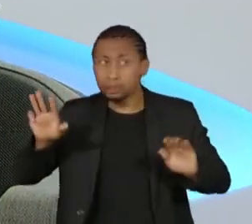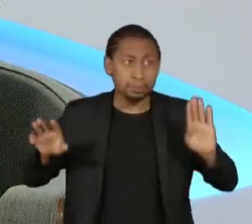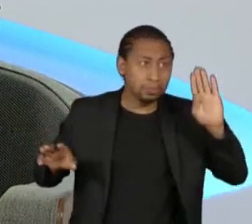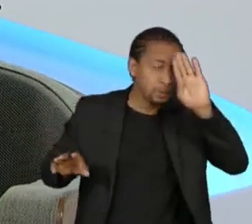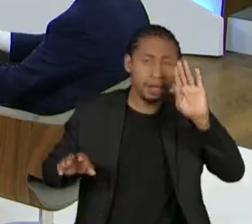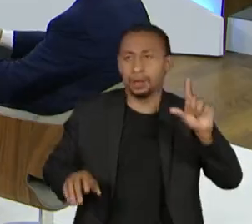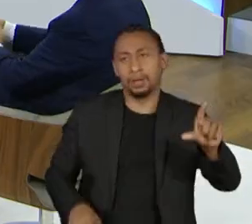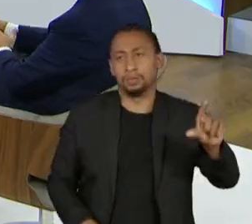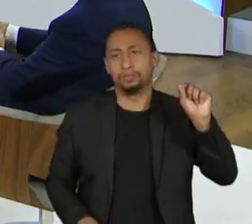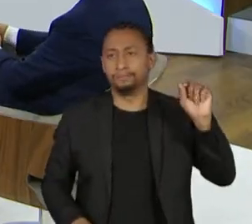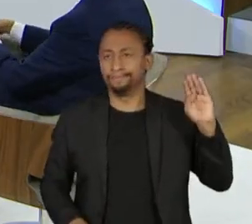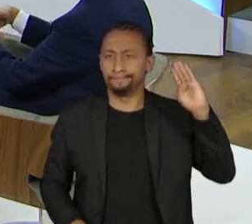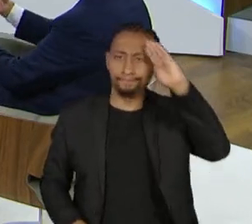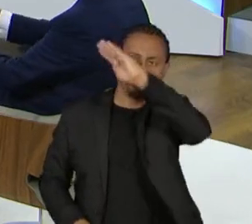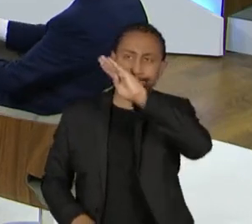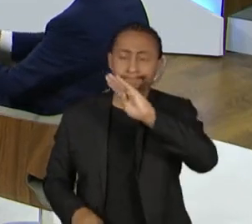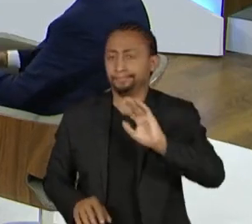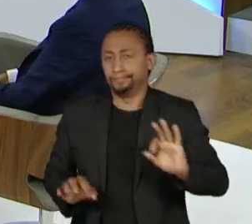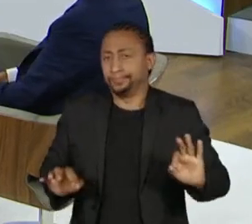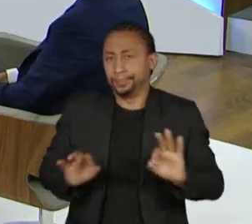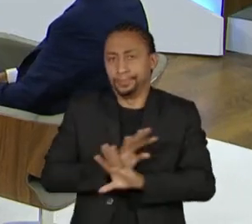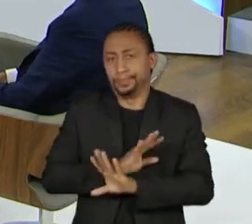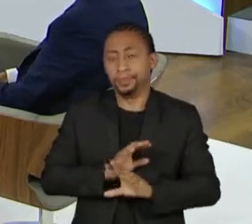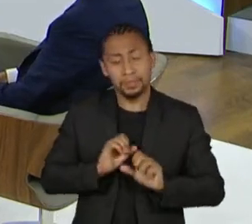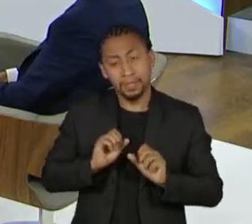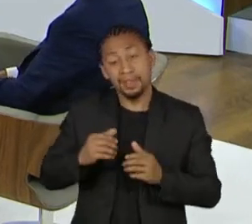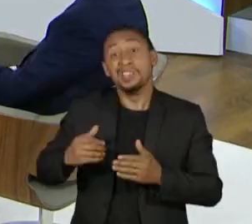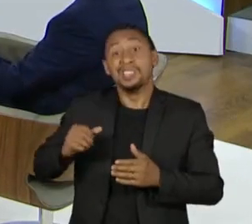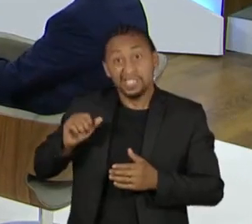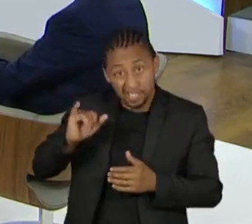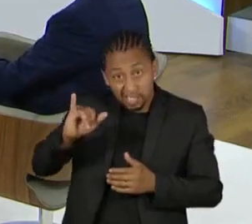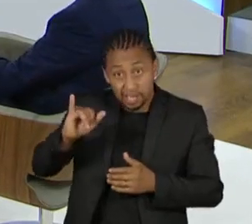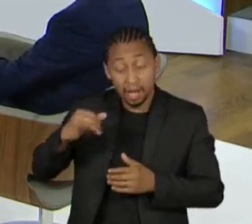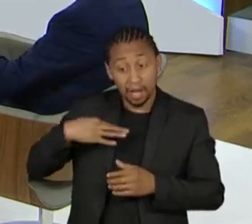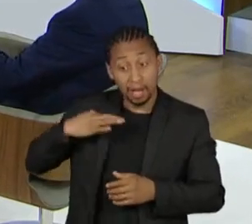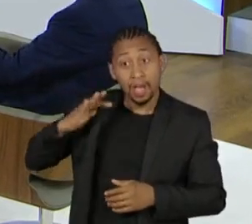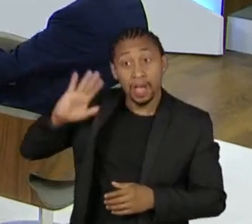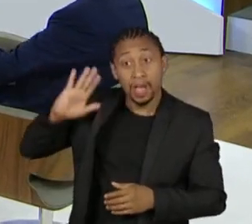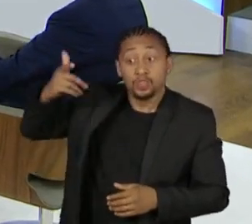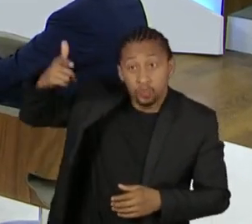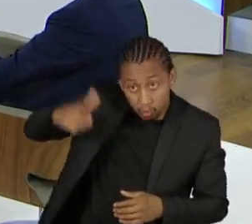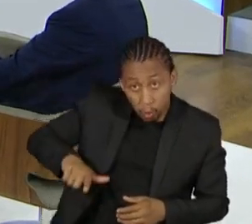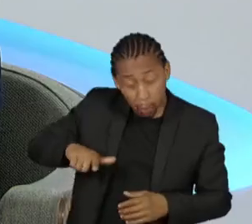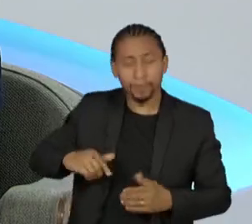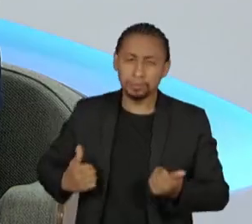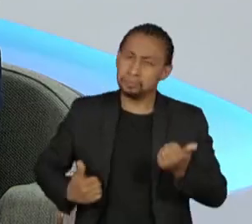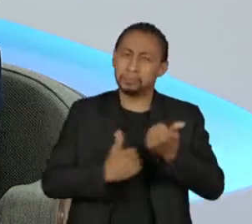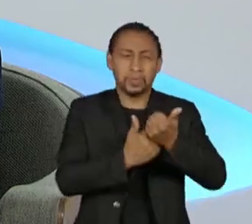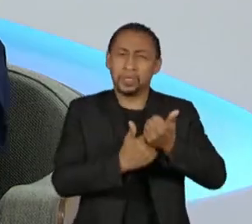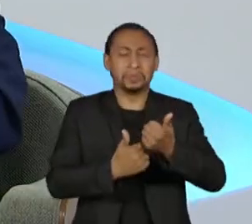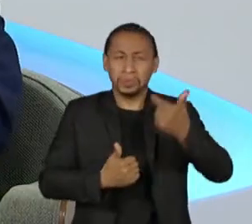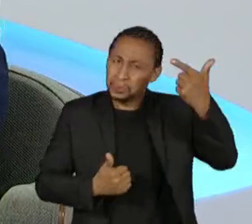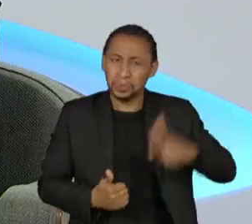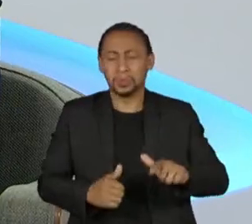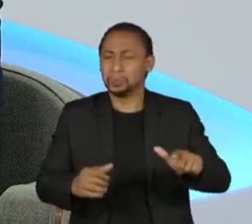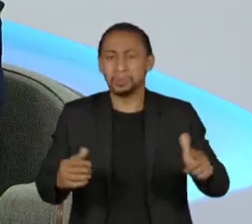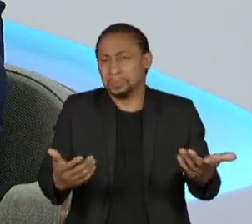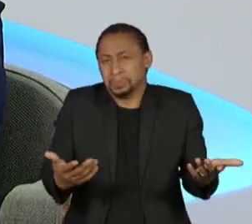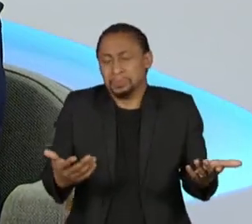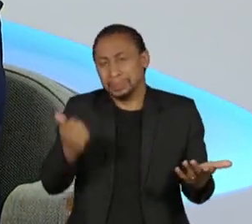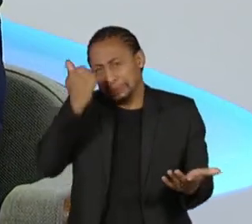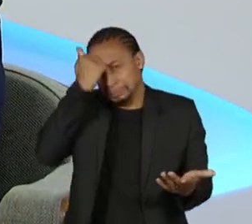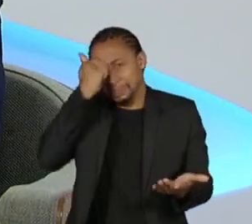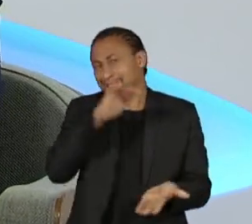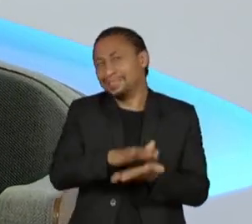e faria isso novamente, porque a eleição passou que eu deixaria de fazer. Isso não diminui críticas que eu tenho à postura do presidente Bolsonaro em